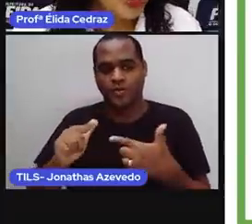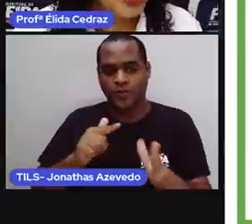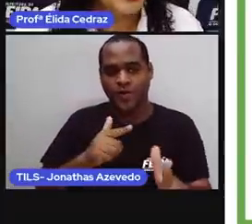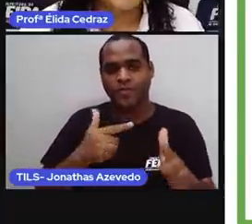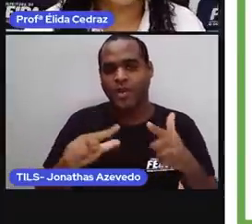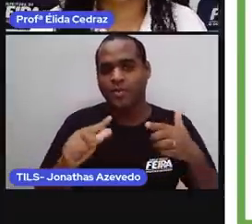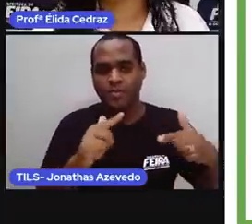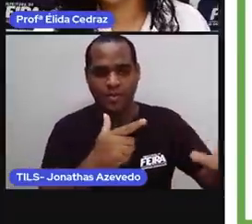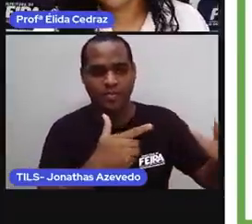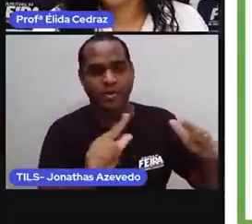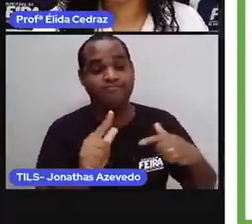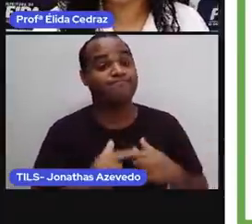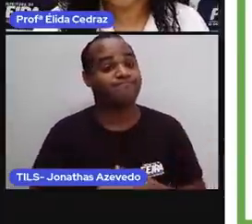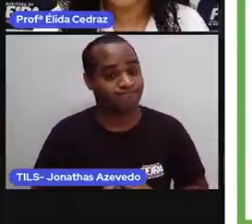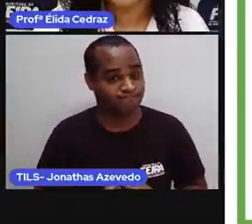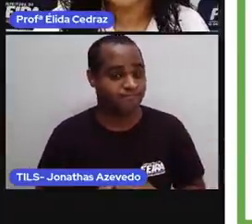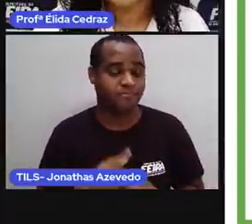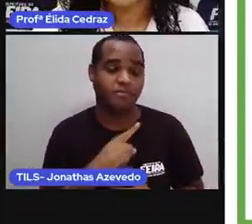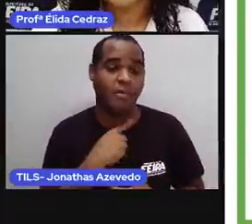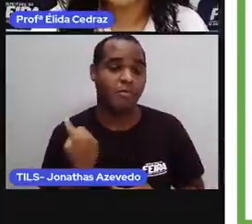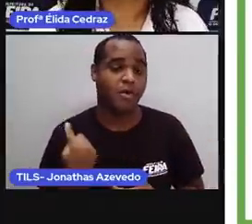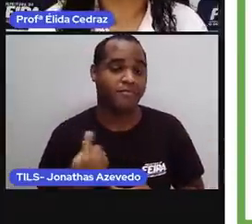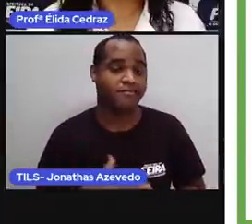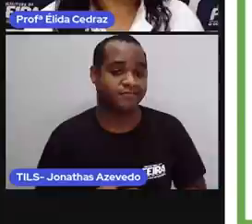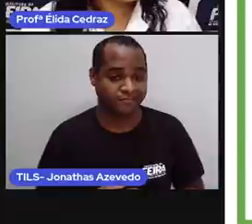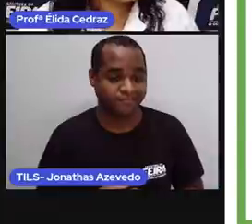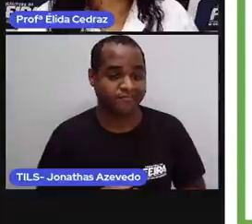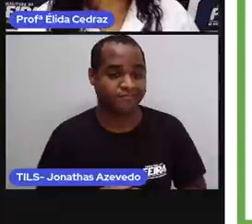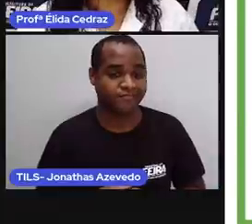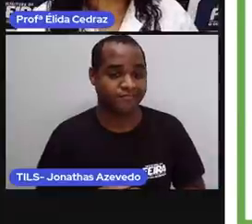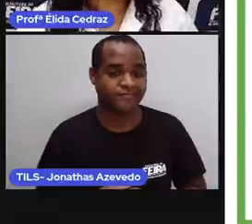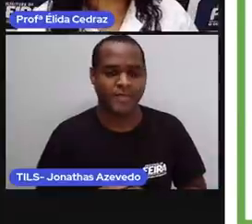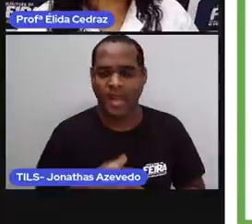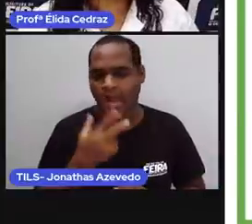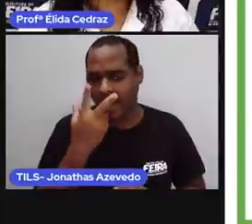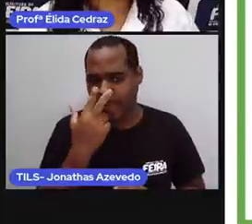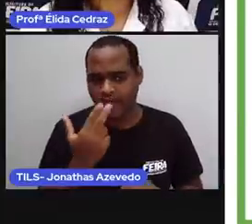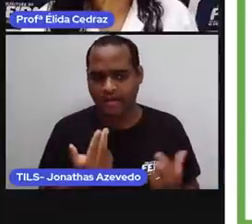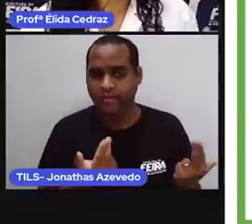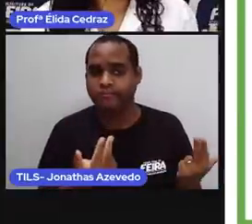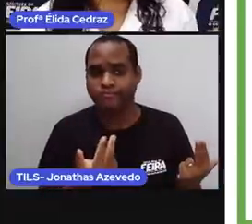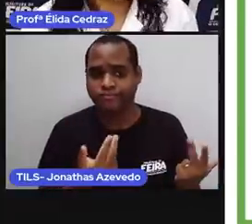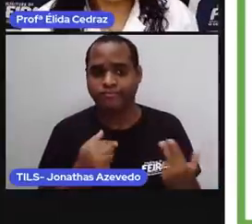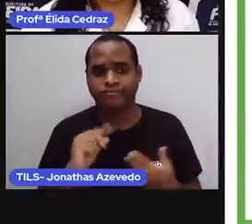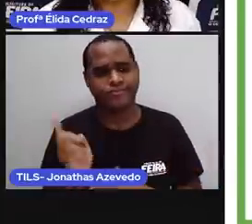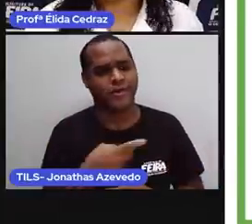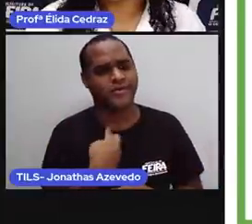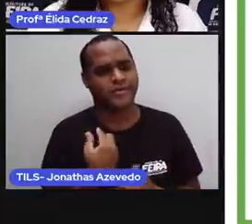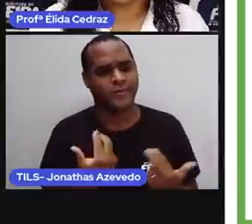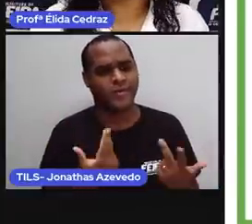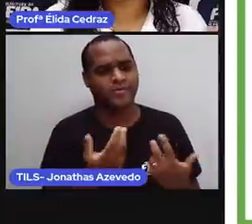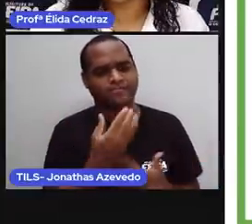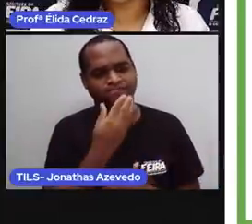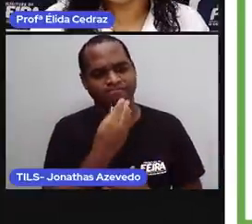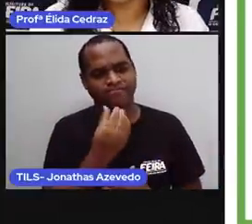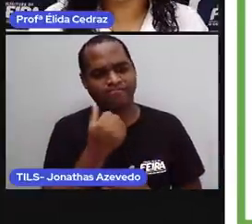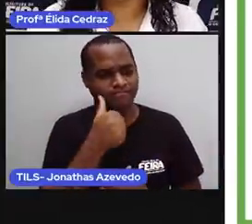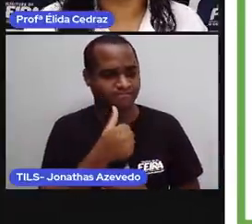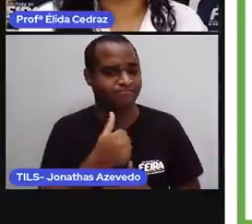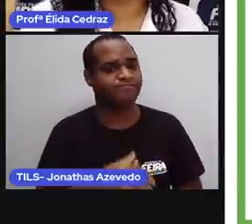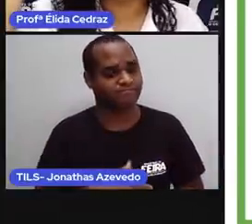filhotes e morrem. Não é bem parecido com a gente? Igualzinho. A